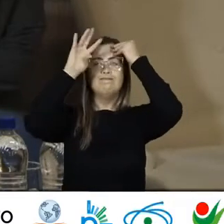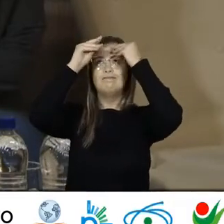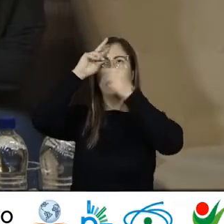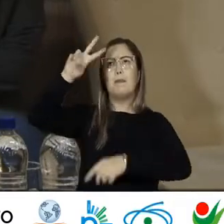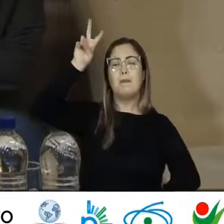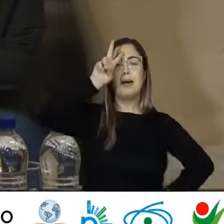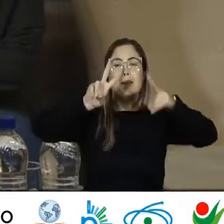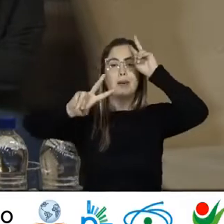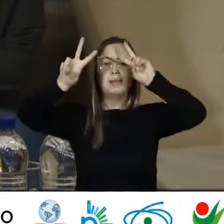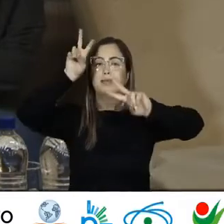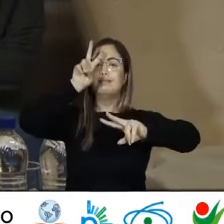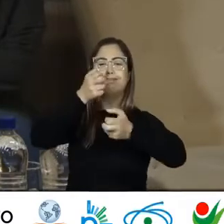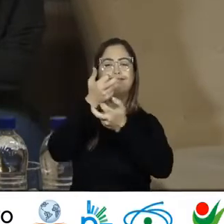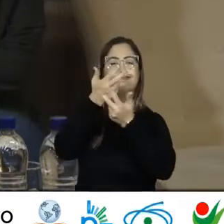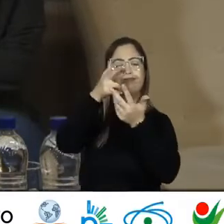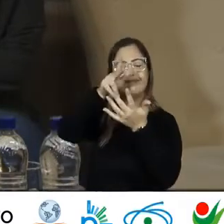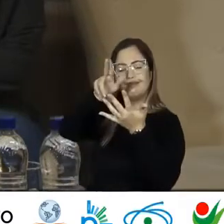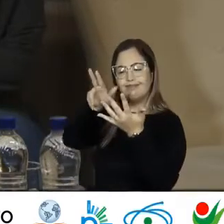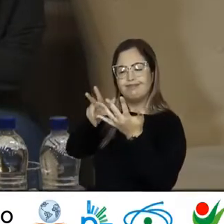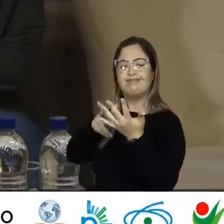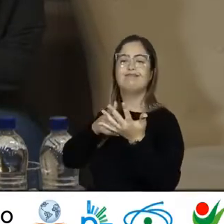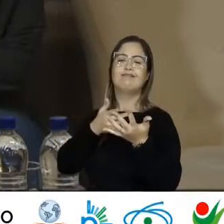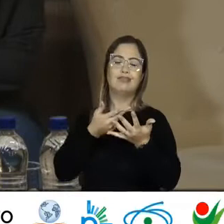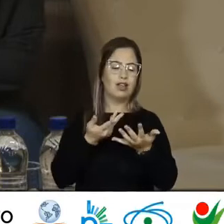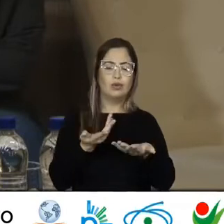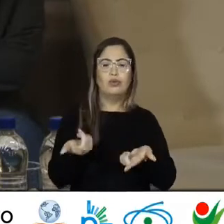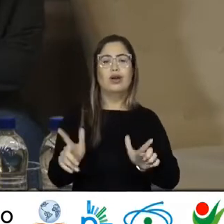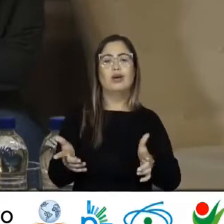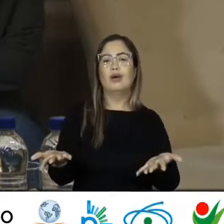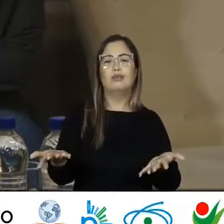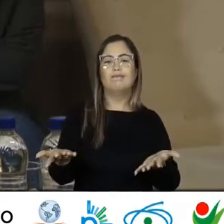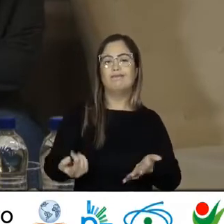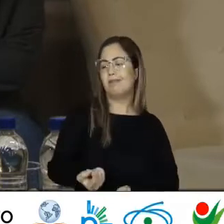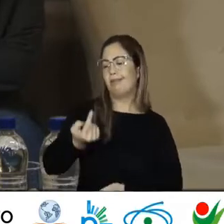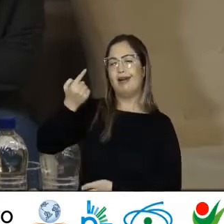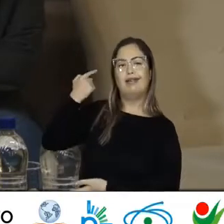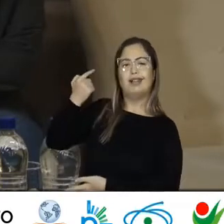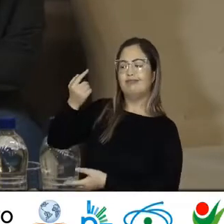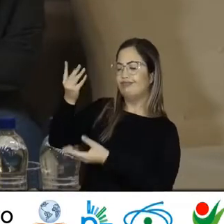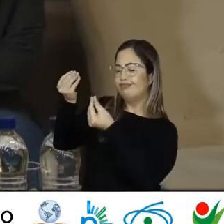lembranças Ficaram todas Fincadas no cais